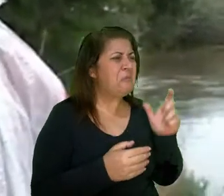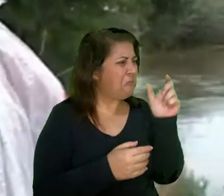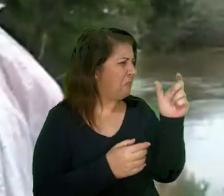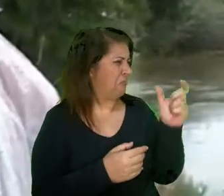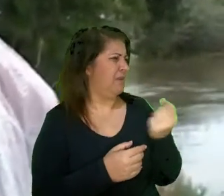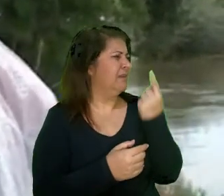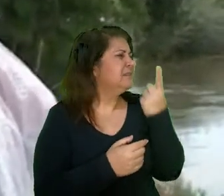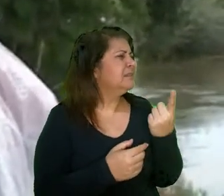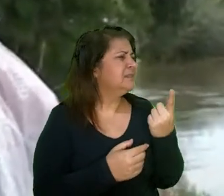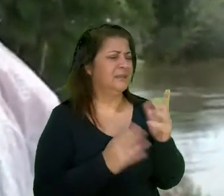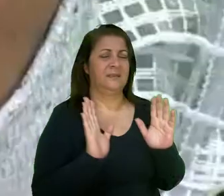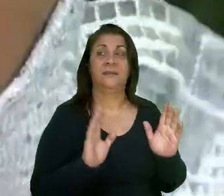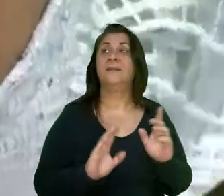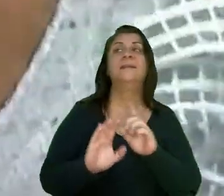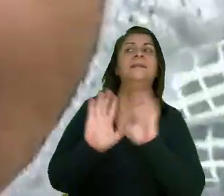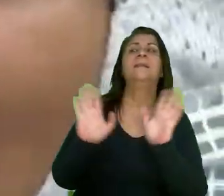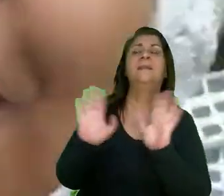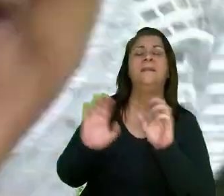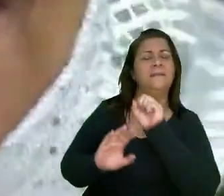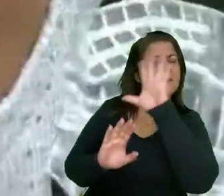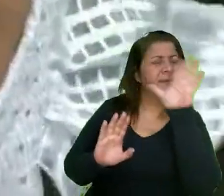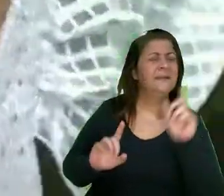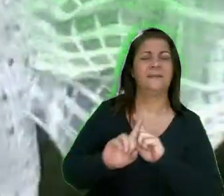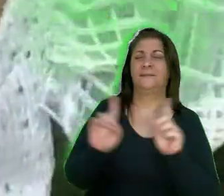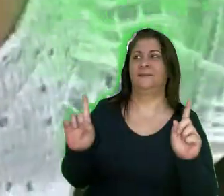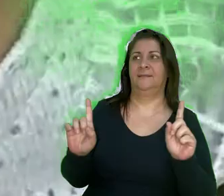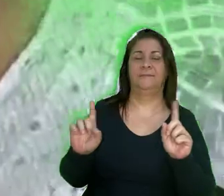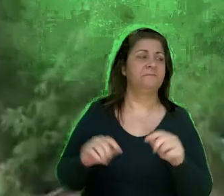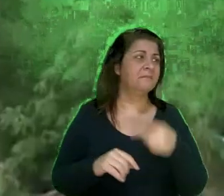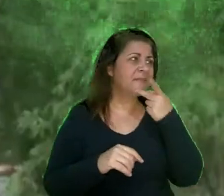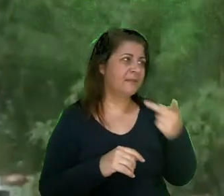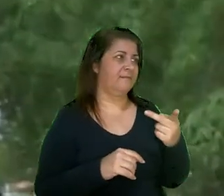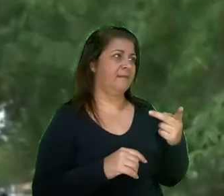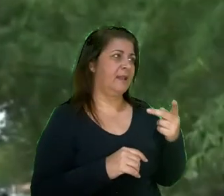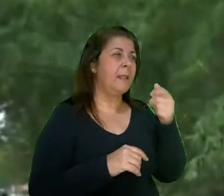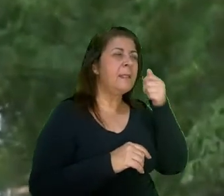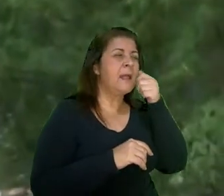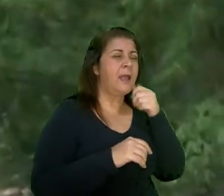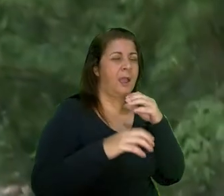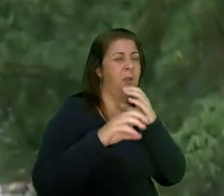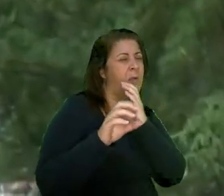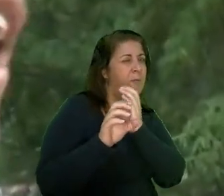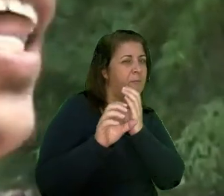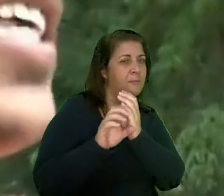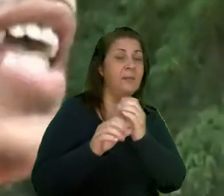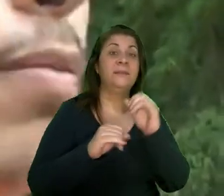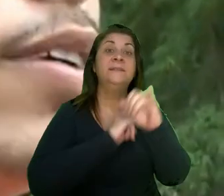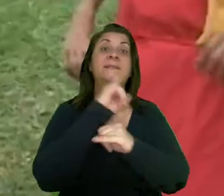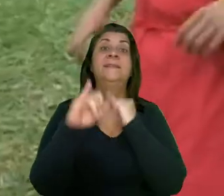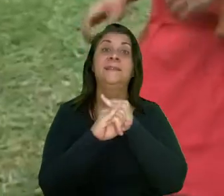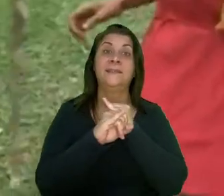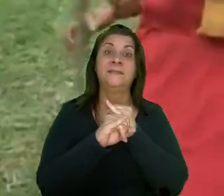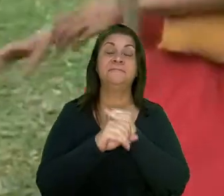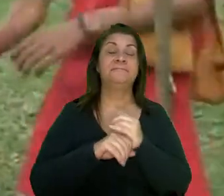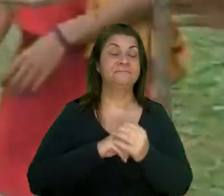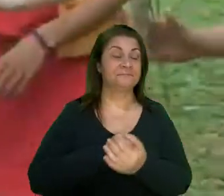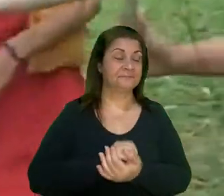nessas palavras estranhas, não? Não, claro que não. Vou falar que a Kumara Internet, ela sabe.